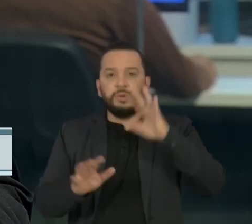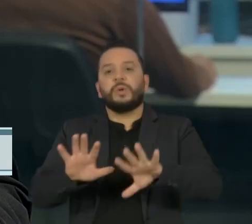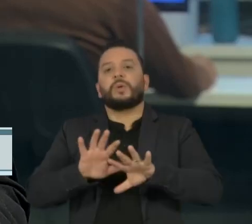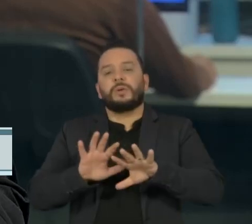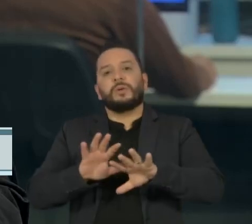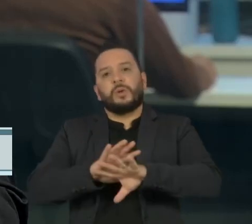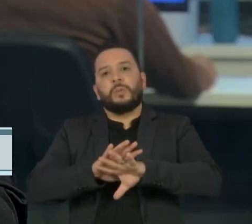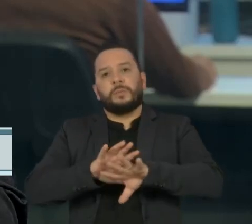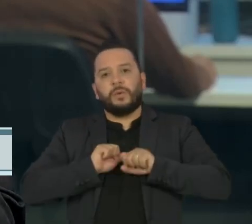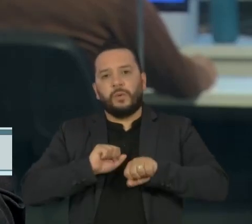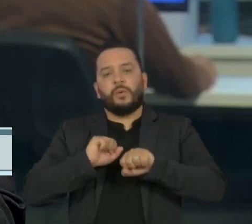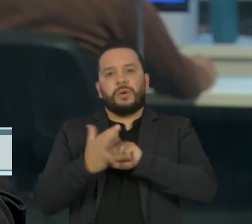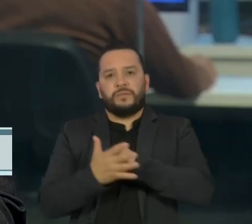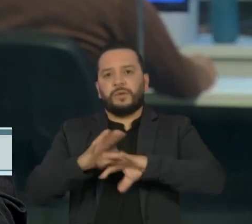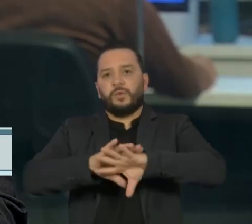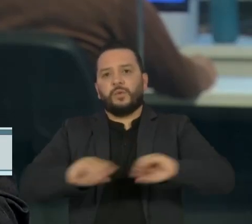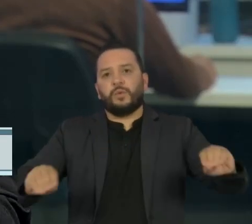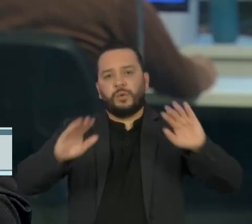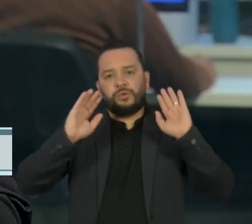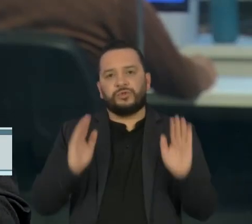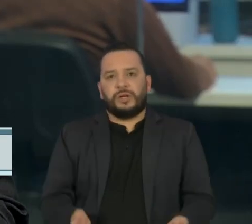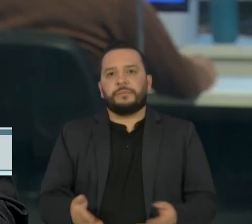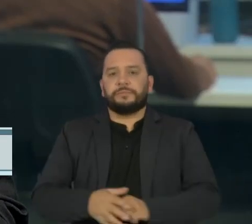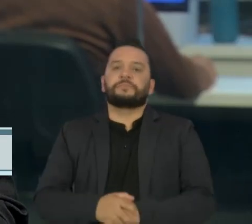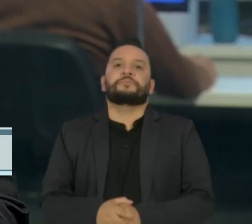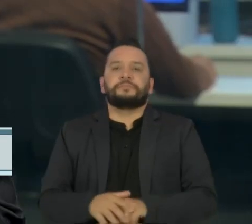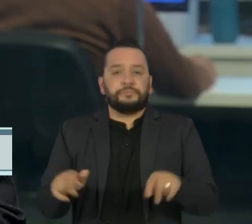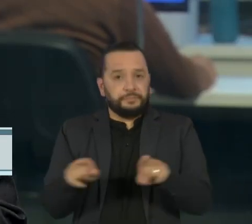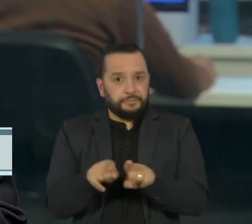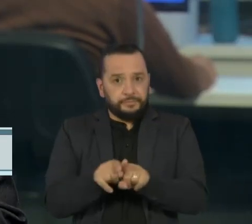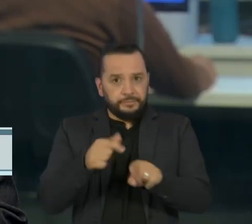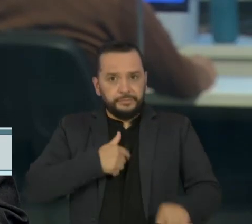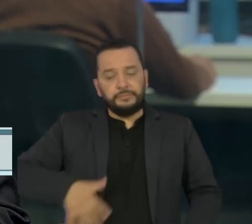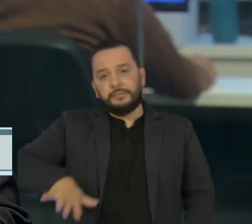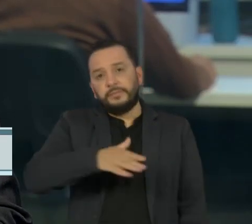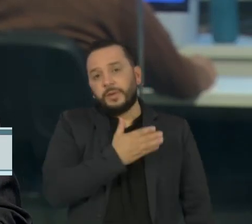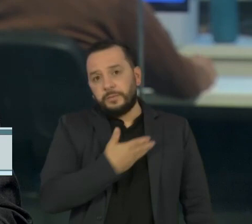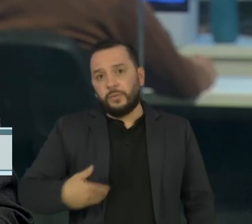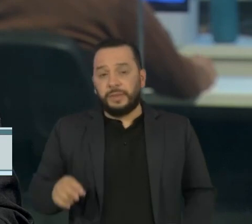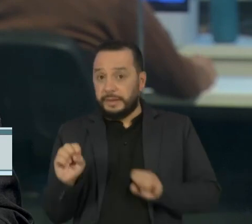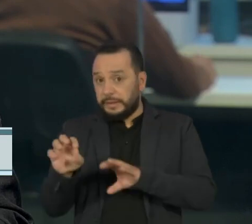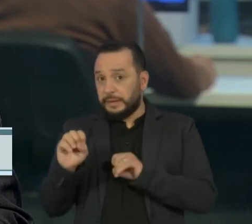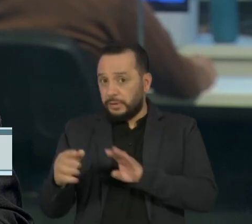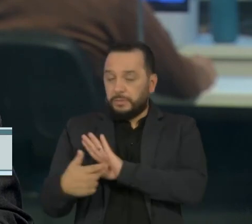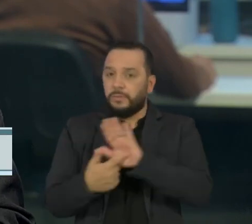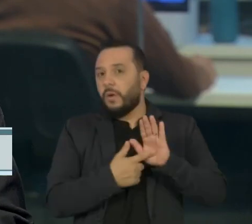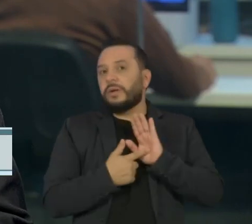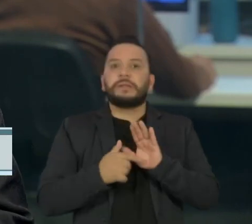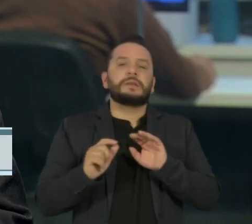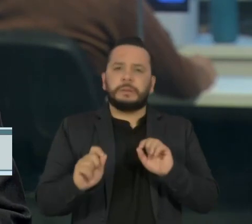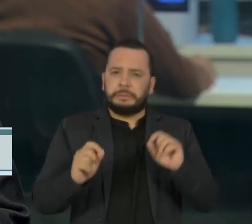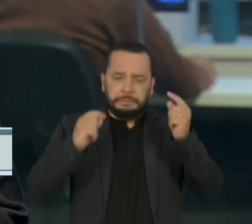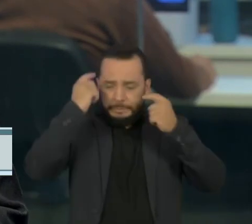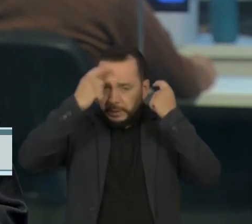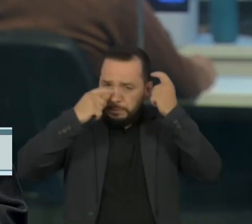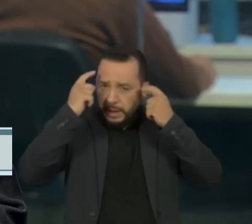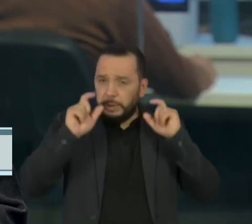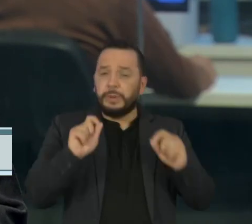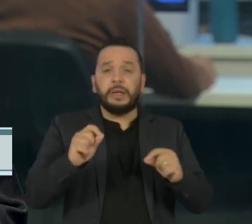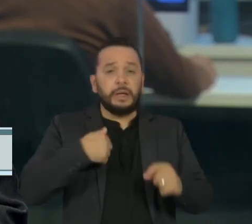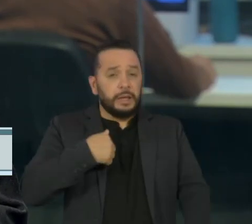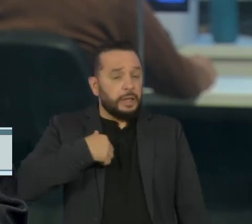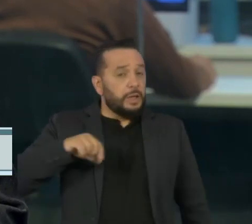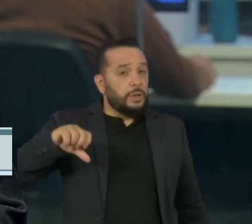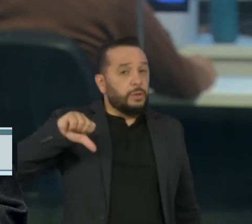Quando a gente fala de educação, o levantamento da rede pública de ensino traz uma revelação preocupante. Quase 90